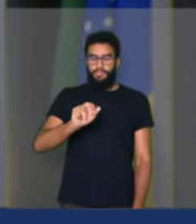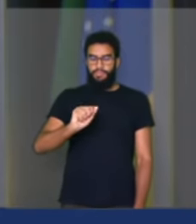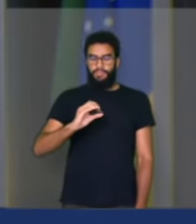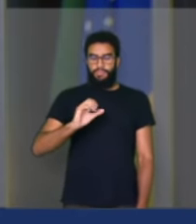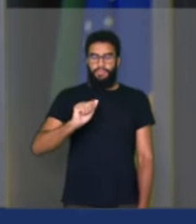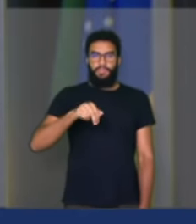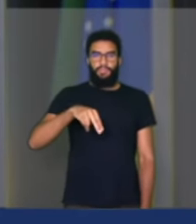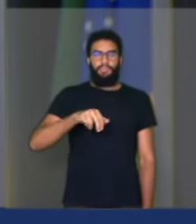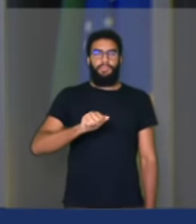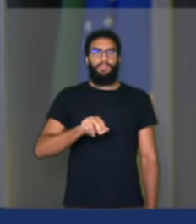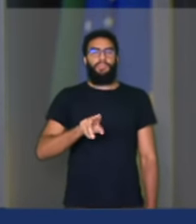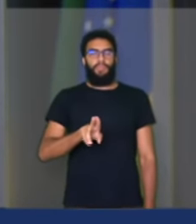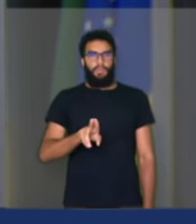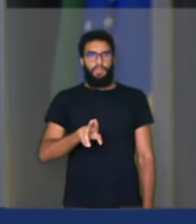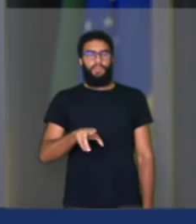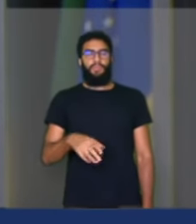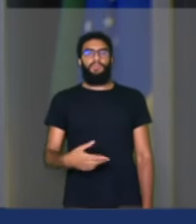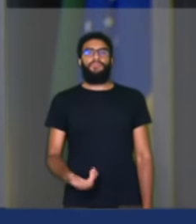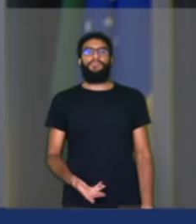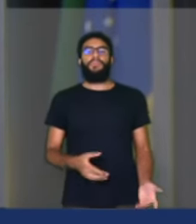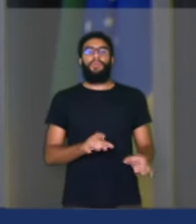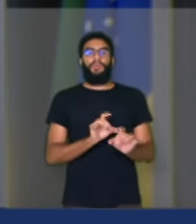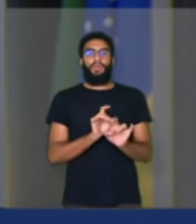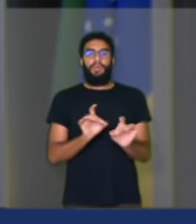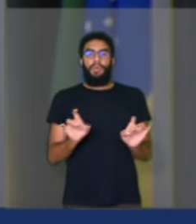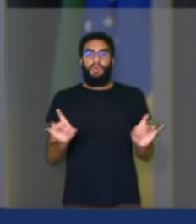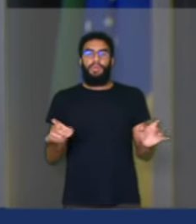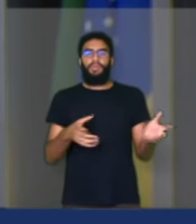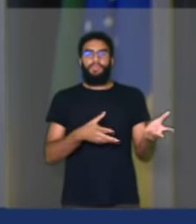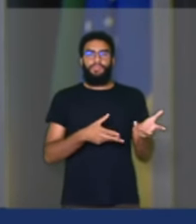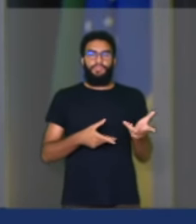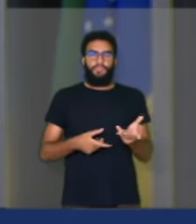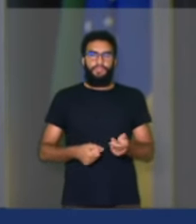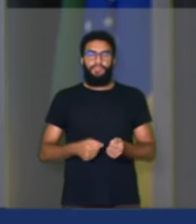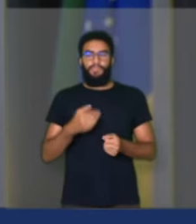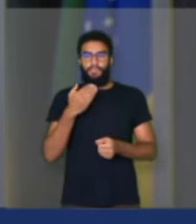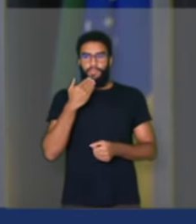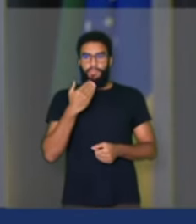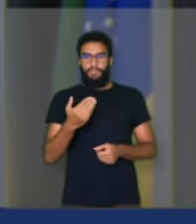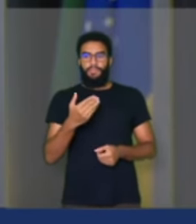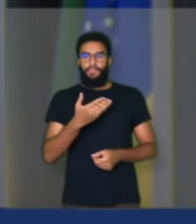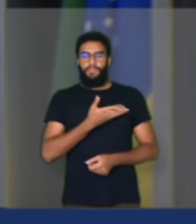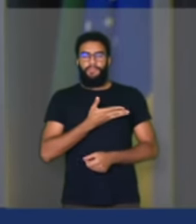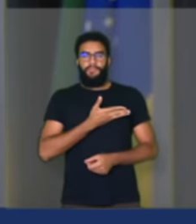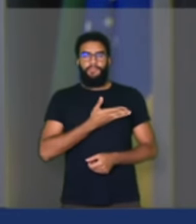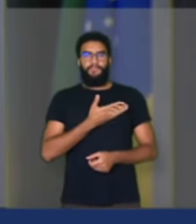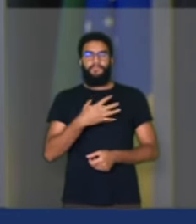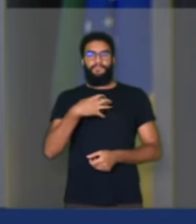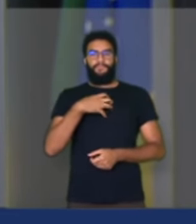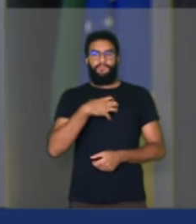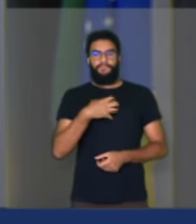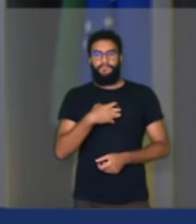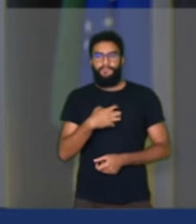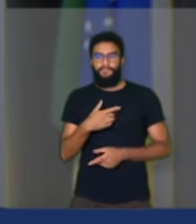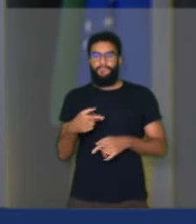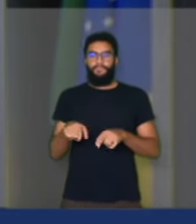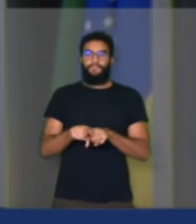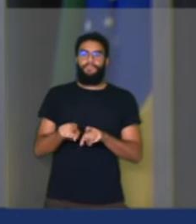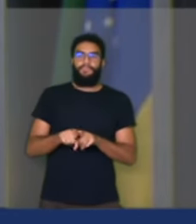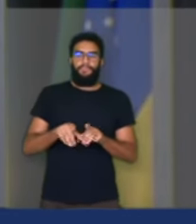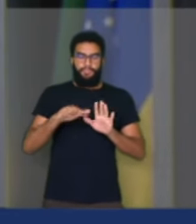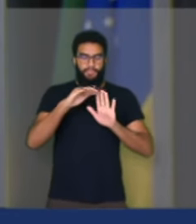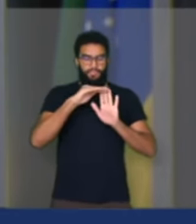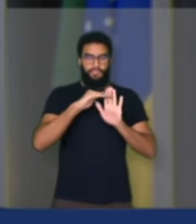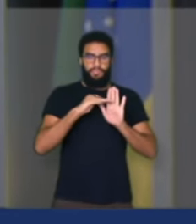acolher a cada um desses nessa casa e pedir que os nobres colegas se sensibilizem e coloquem em pauta